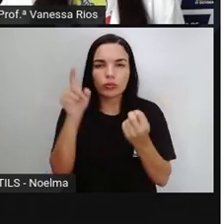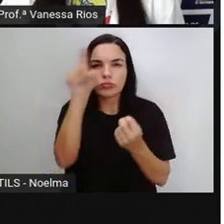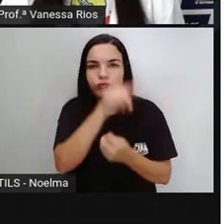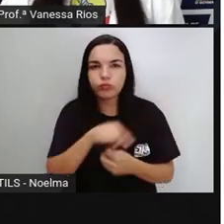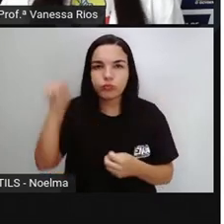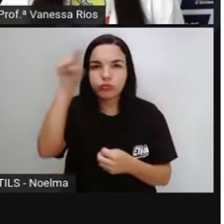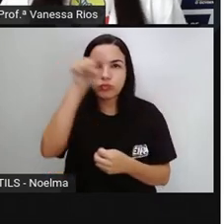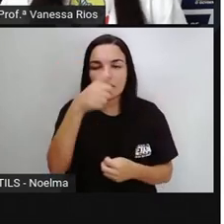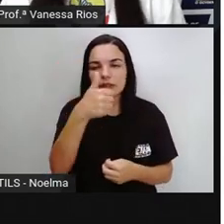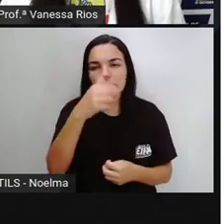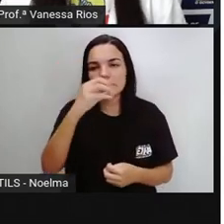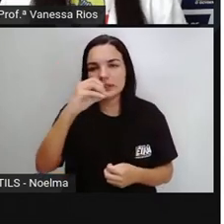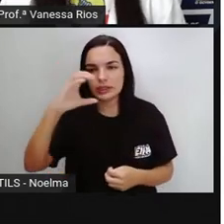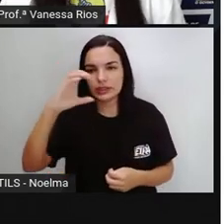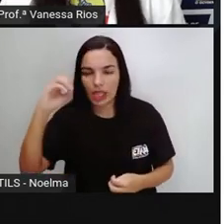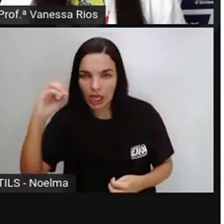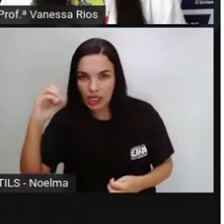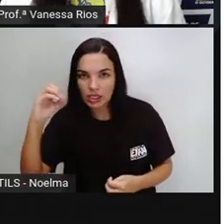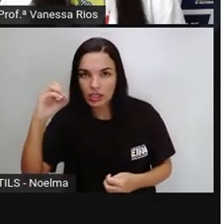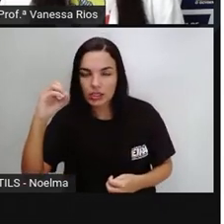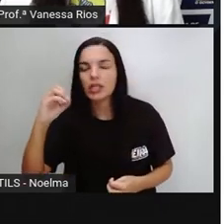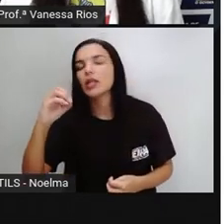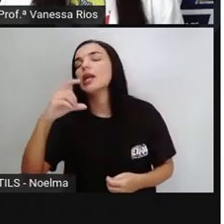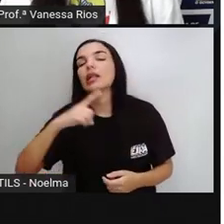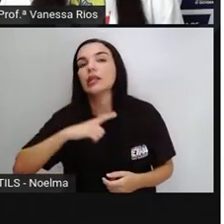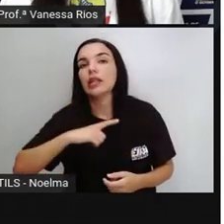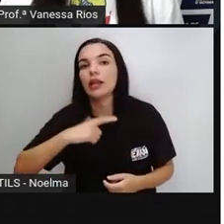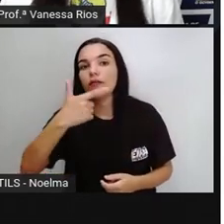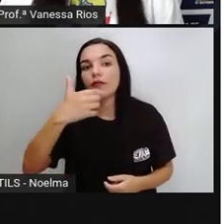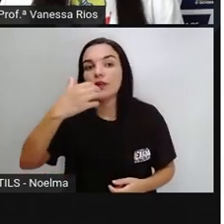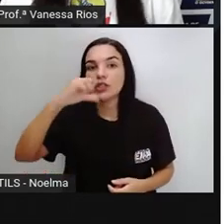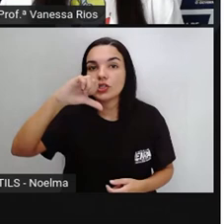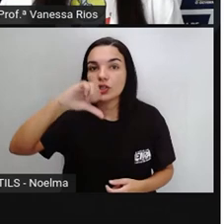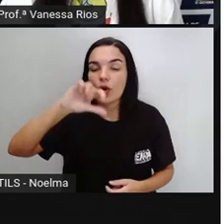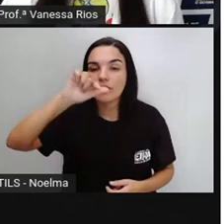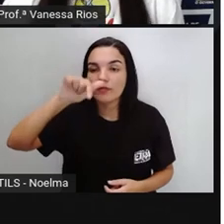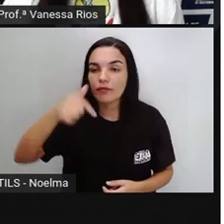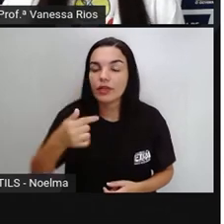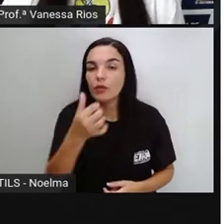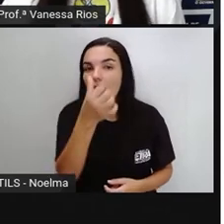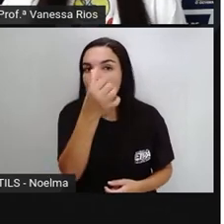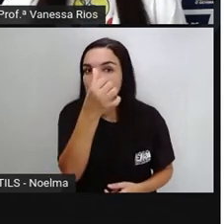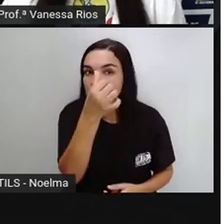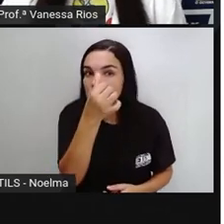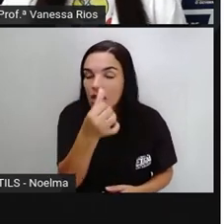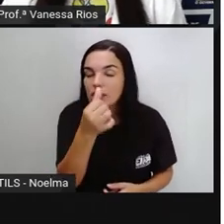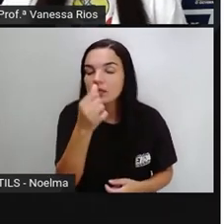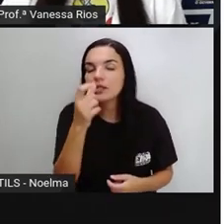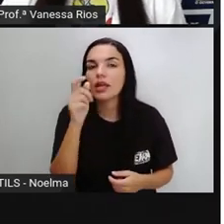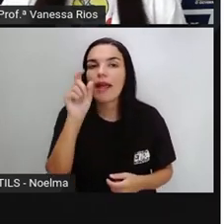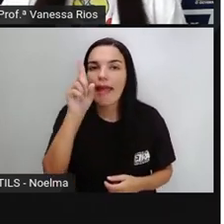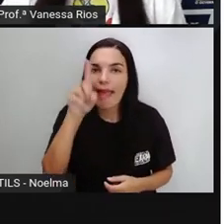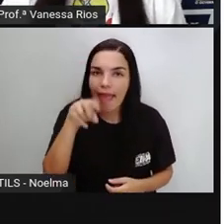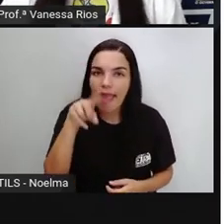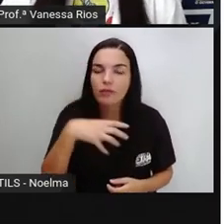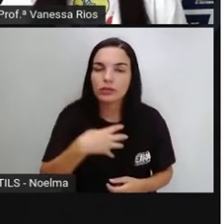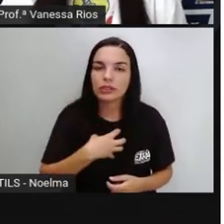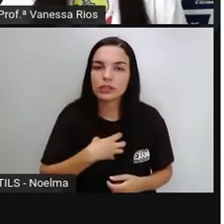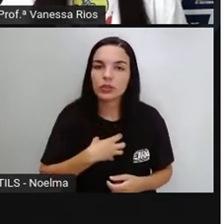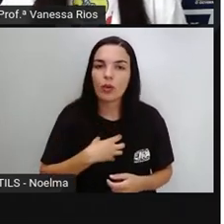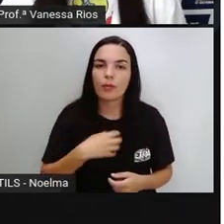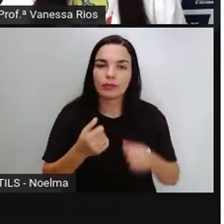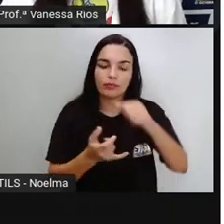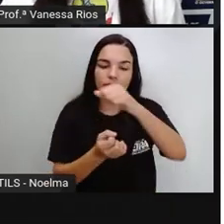a gente precisa entender que desse 100, 29, não é? Corresponde ao sintoma de